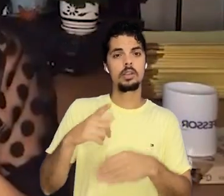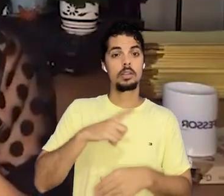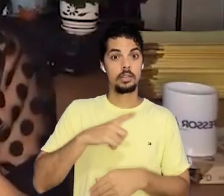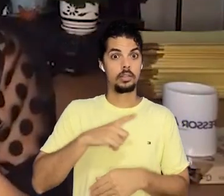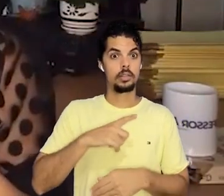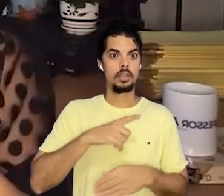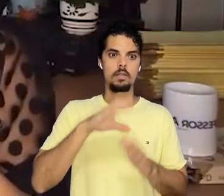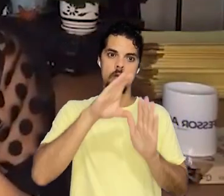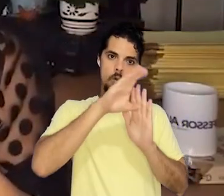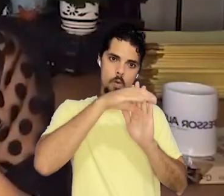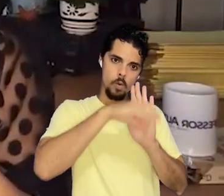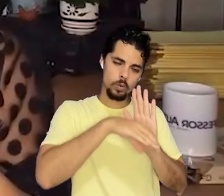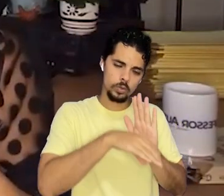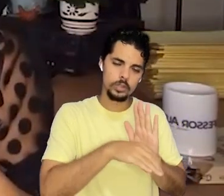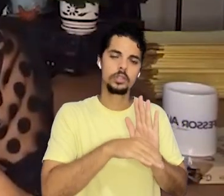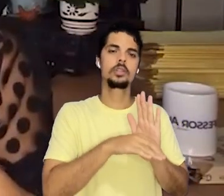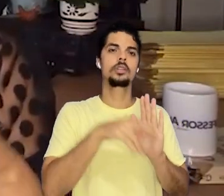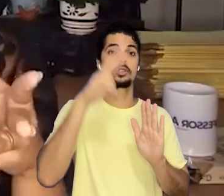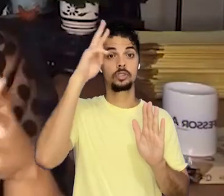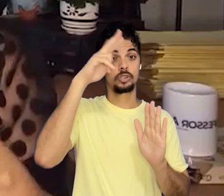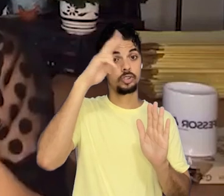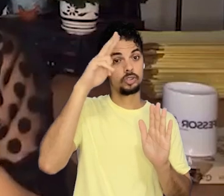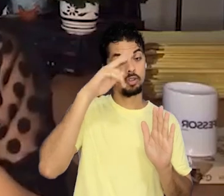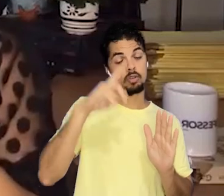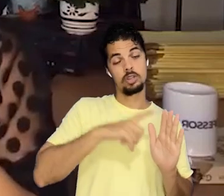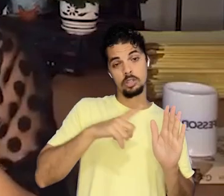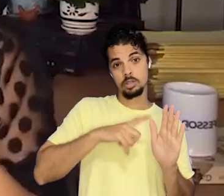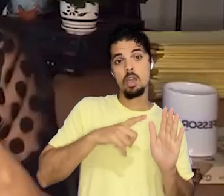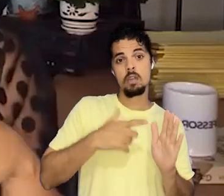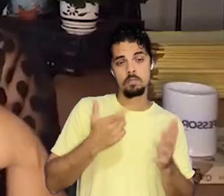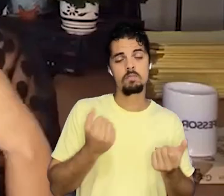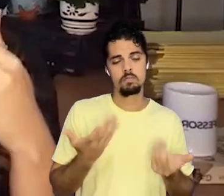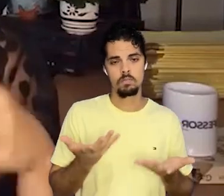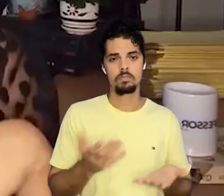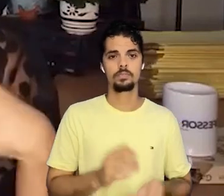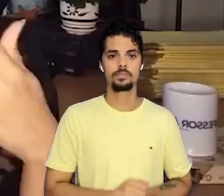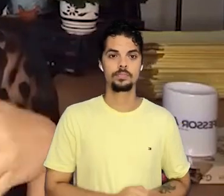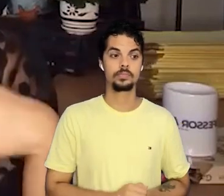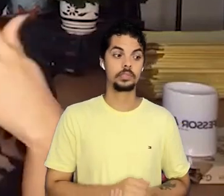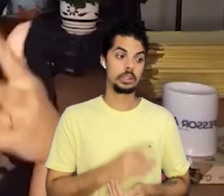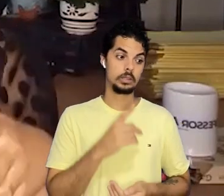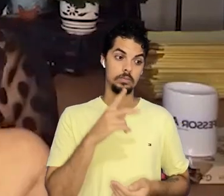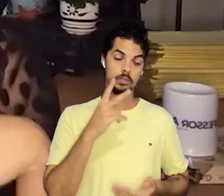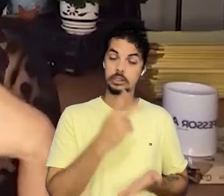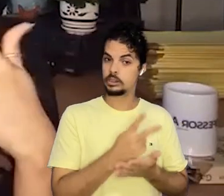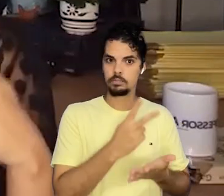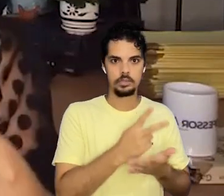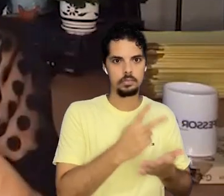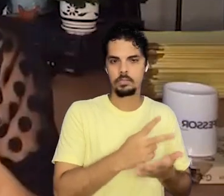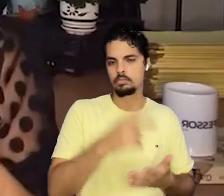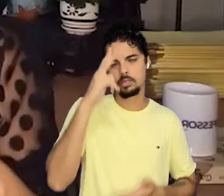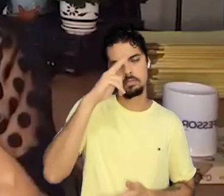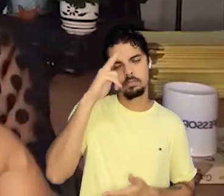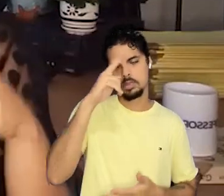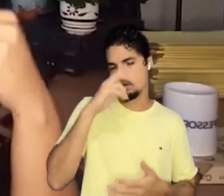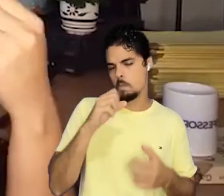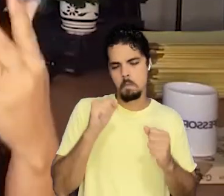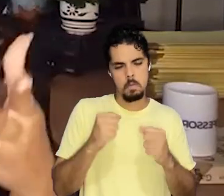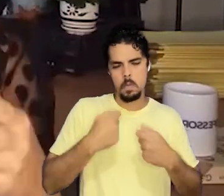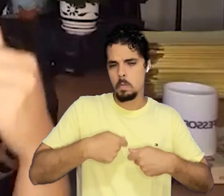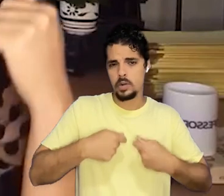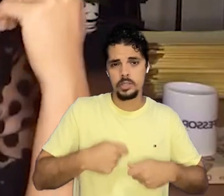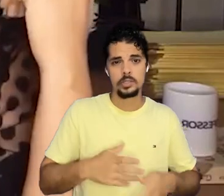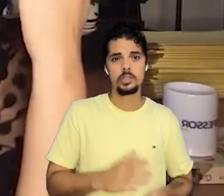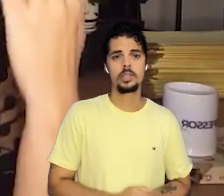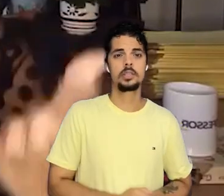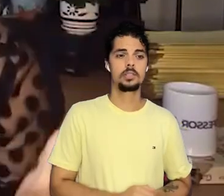contexto do ensino de história, porque isso toda hora precisa ser relembrado, para quem